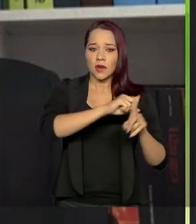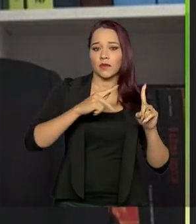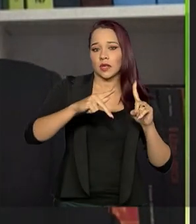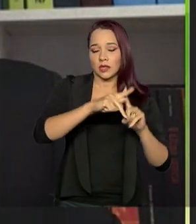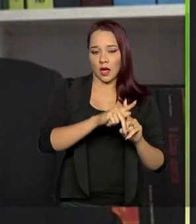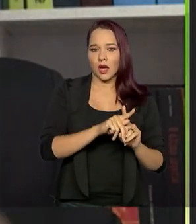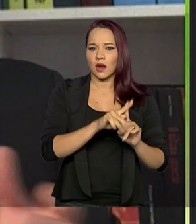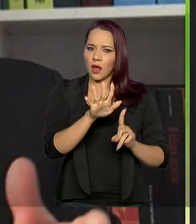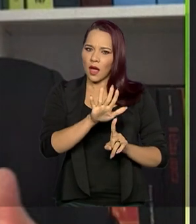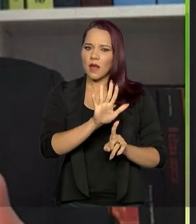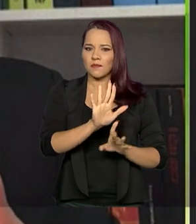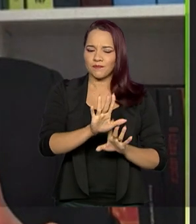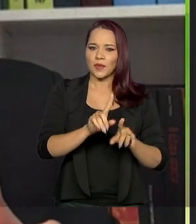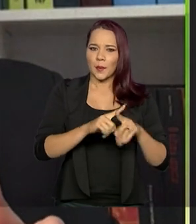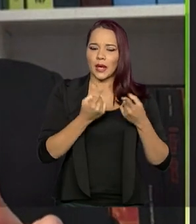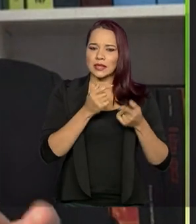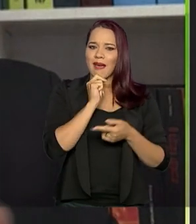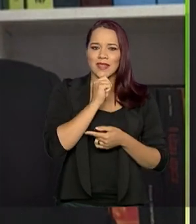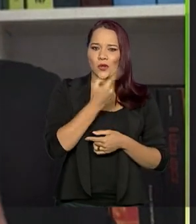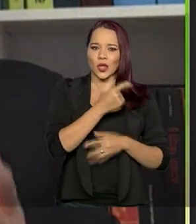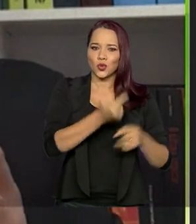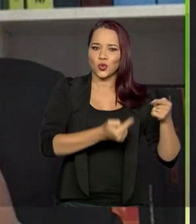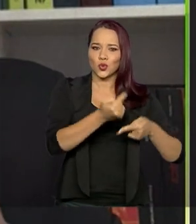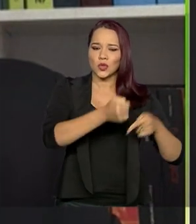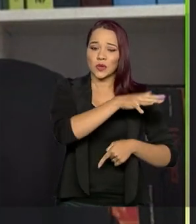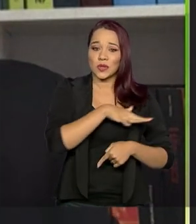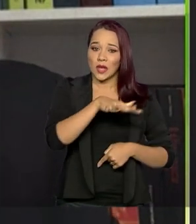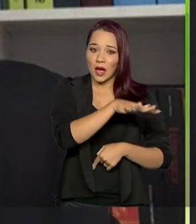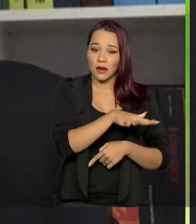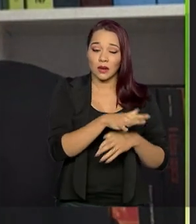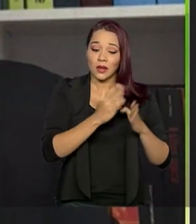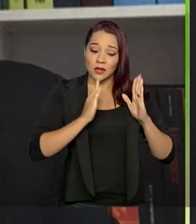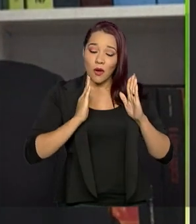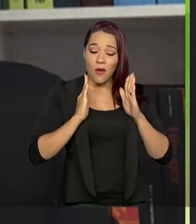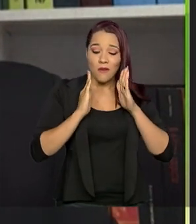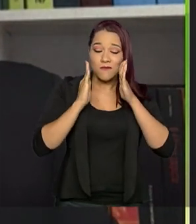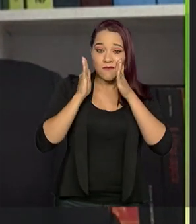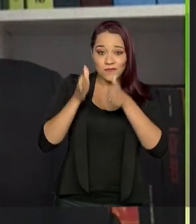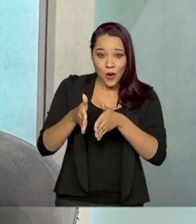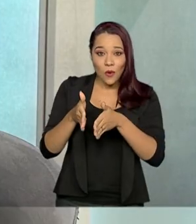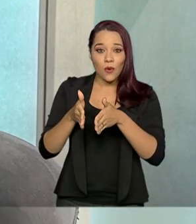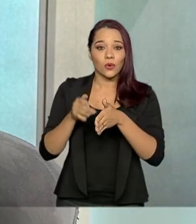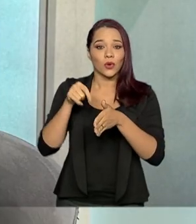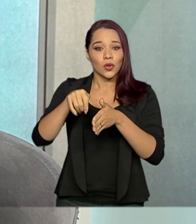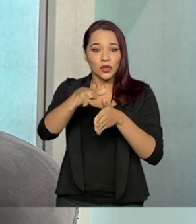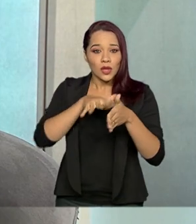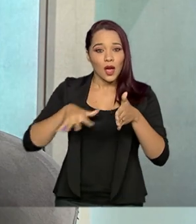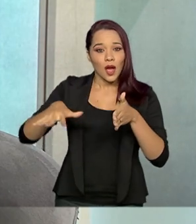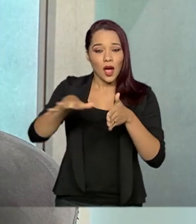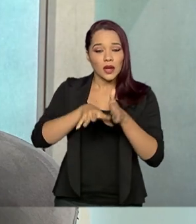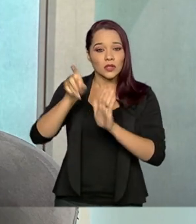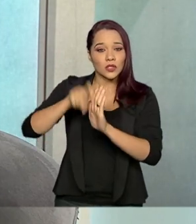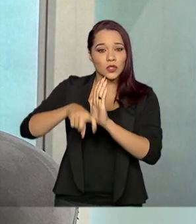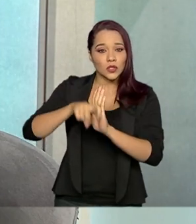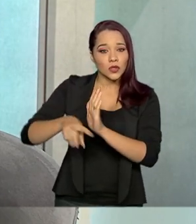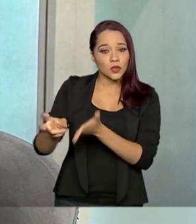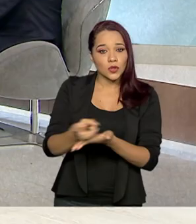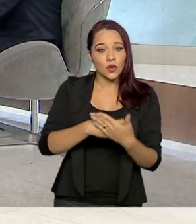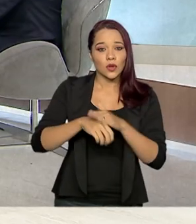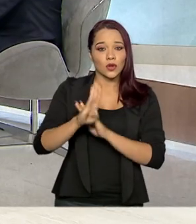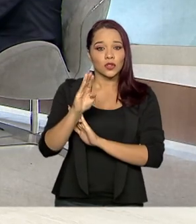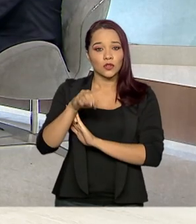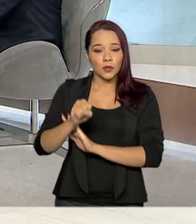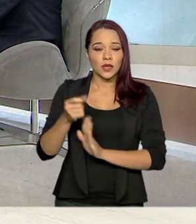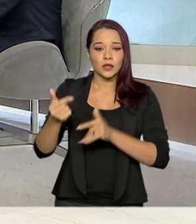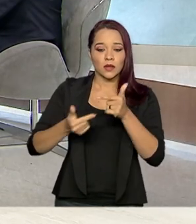parte, mas ainda assim a gente não está discutindo isso. Então, é foco especificamente na tributação sobre bens e serviços.